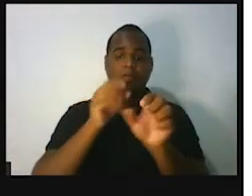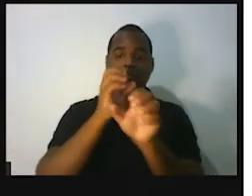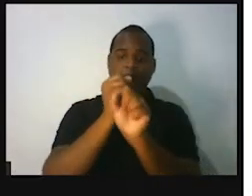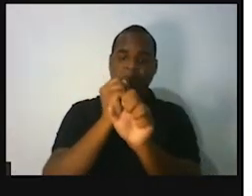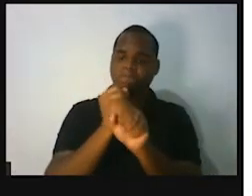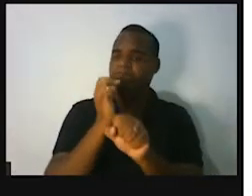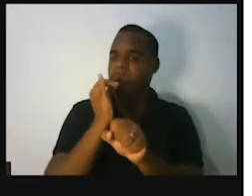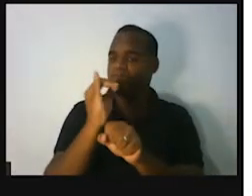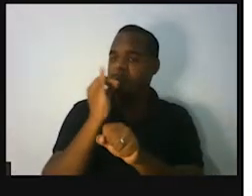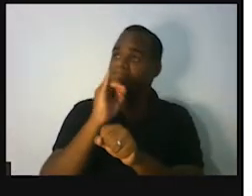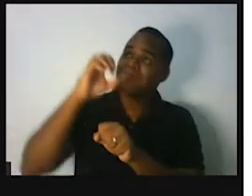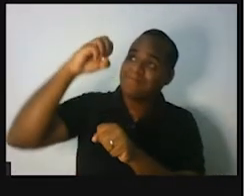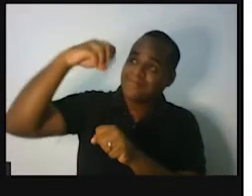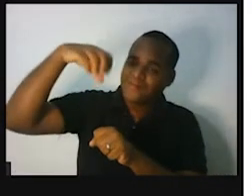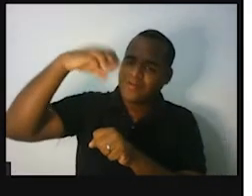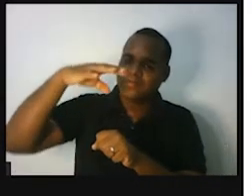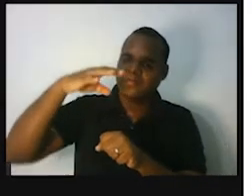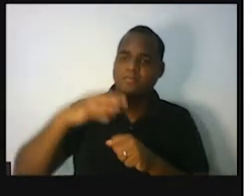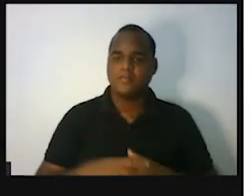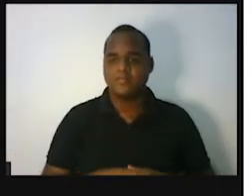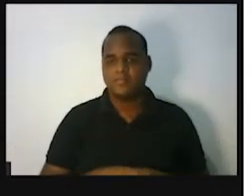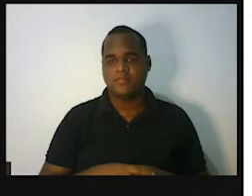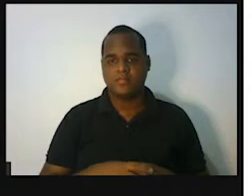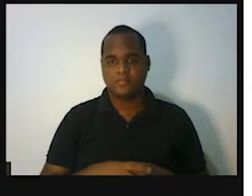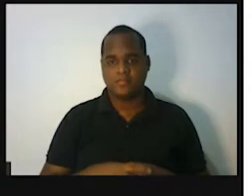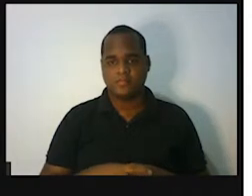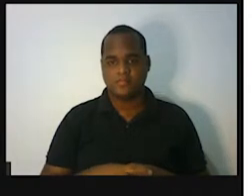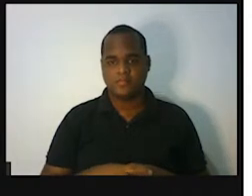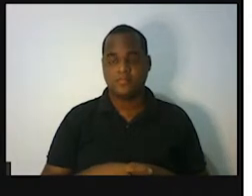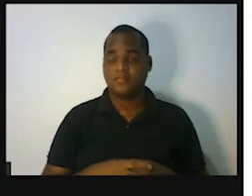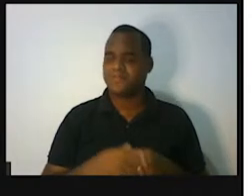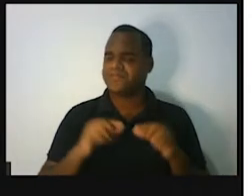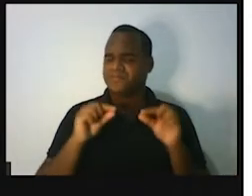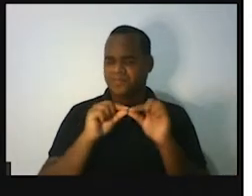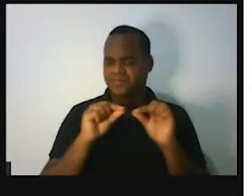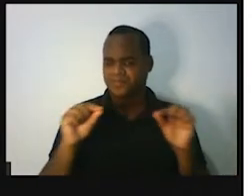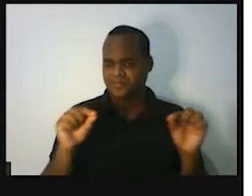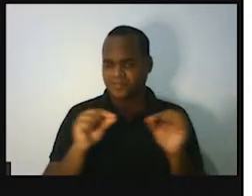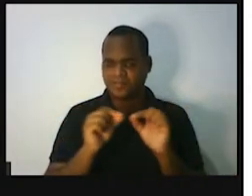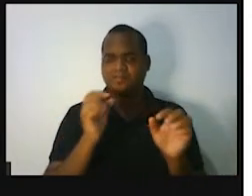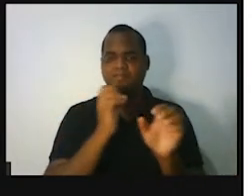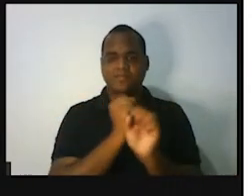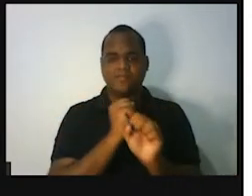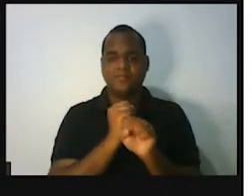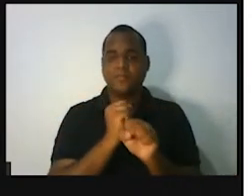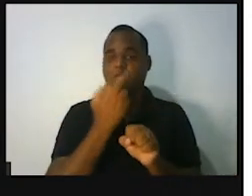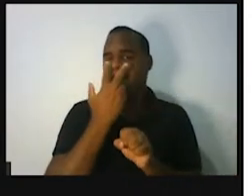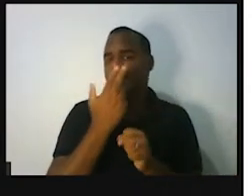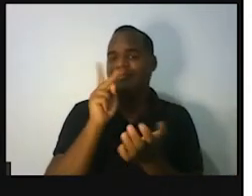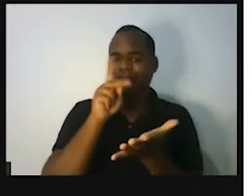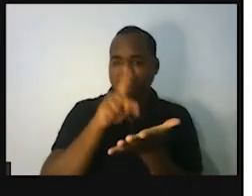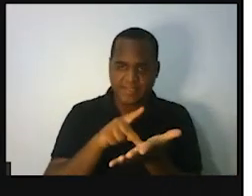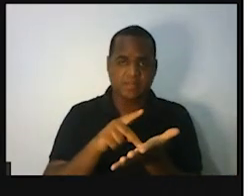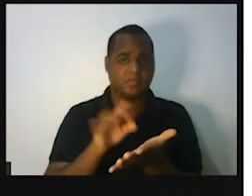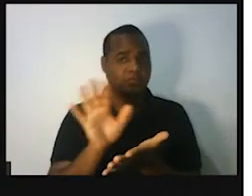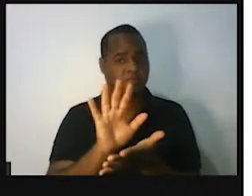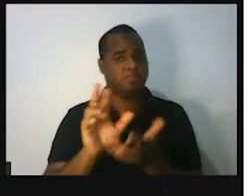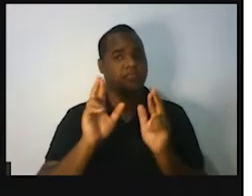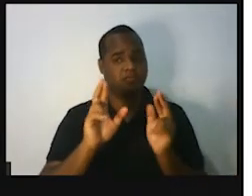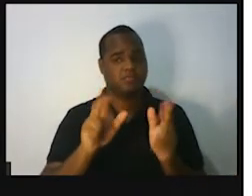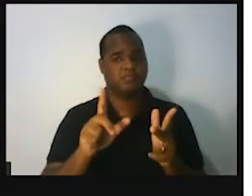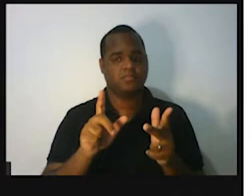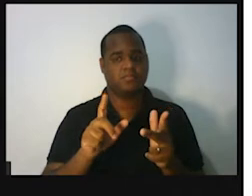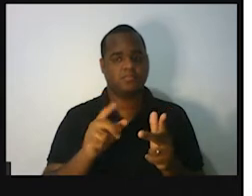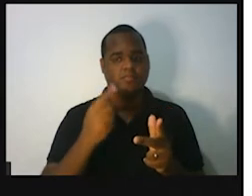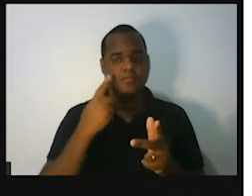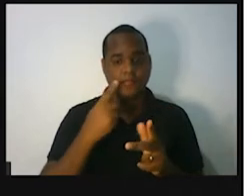elétrica. Aqui do lado eu tenho um gráfico de uma conta de luz hipotética, tá bom? Que vai